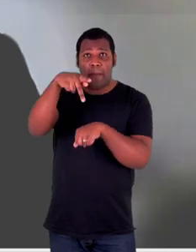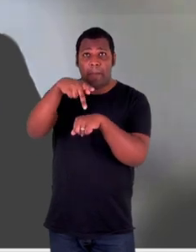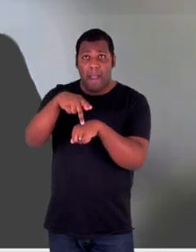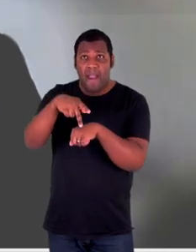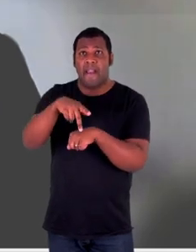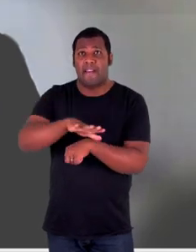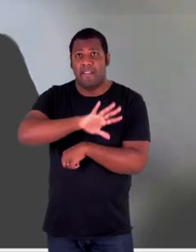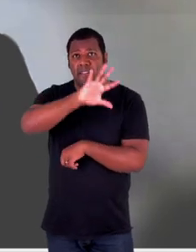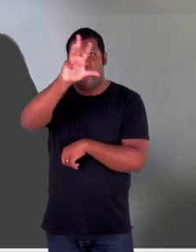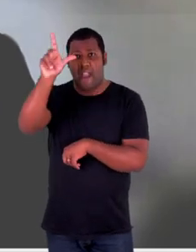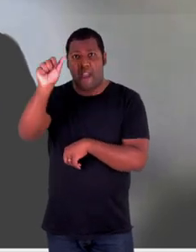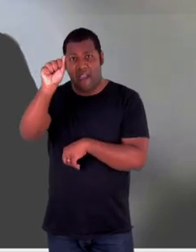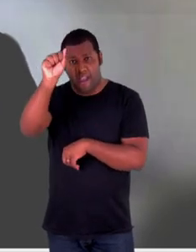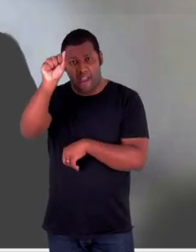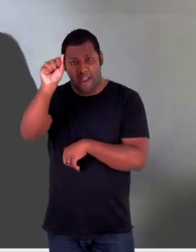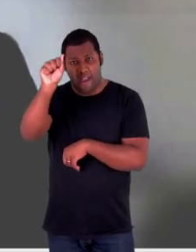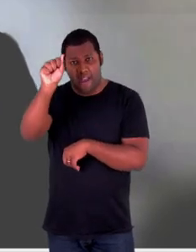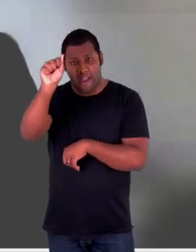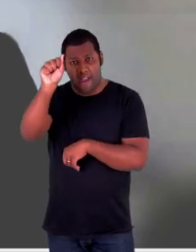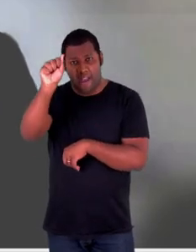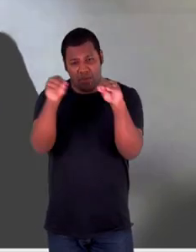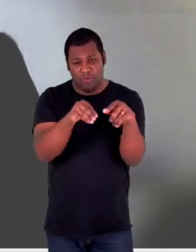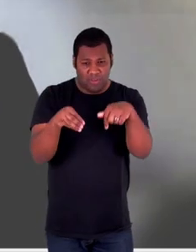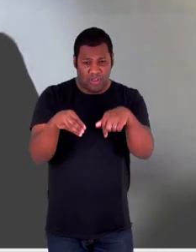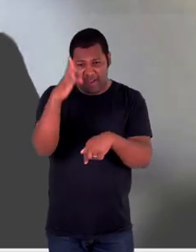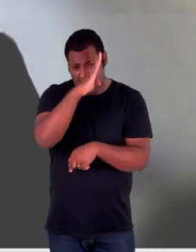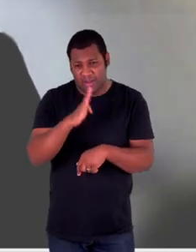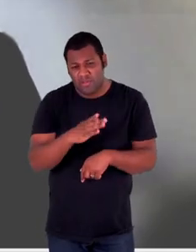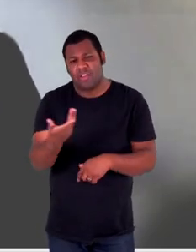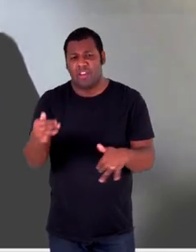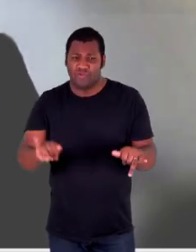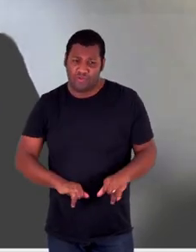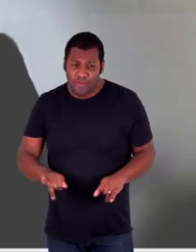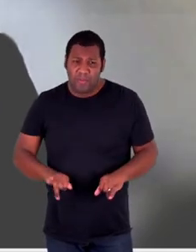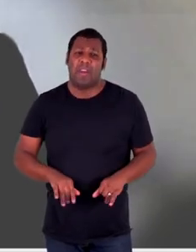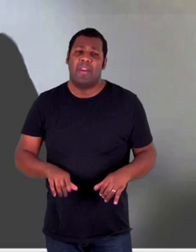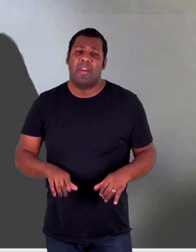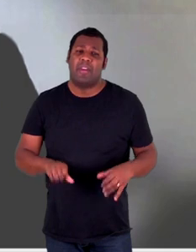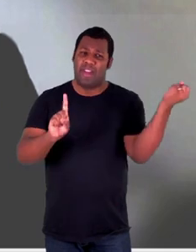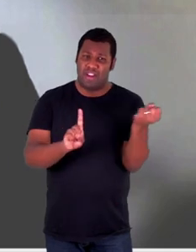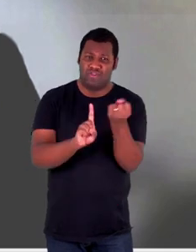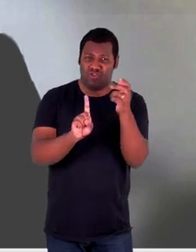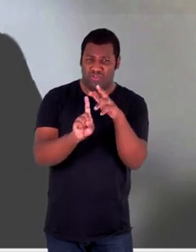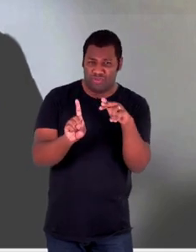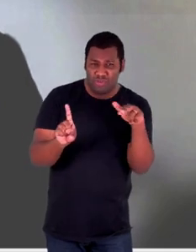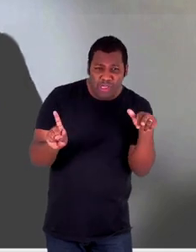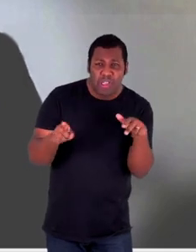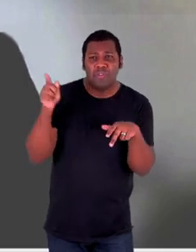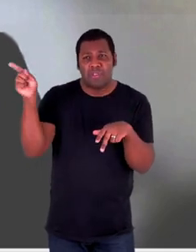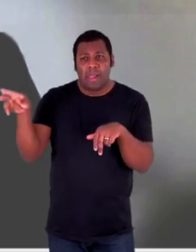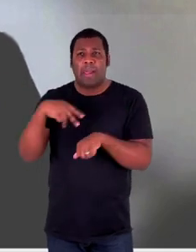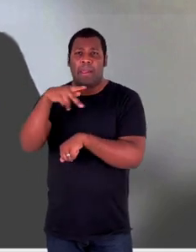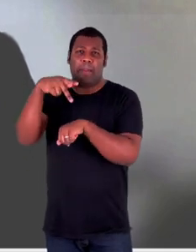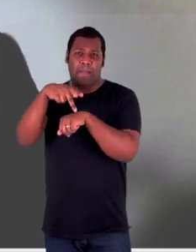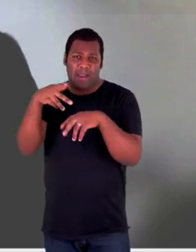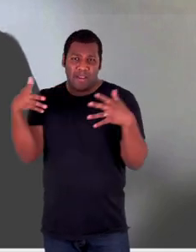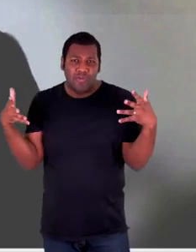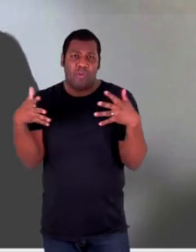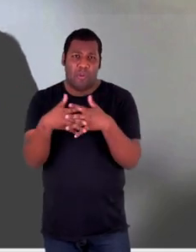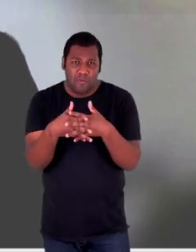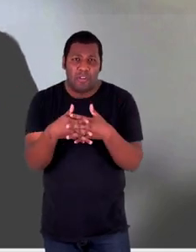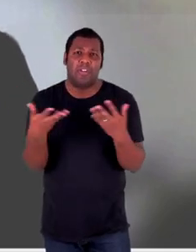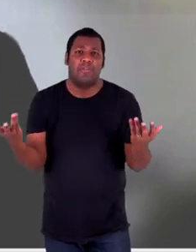notícias igualmente presentes de genocídios, conflitos étnicos realizados, onde o Estado brasileiro também